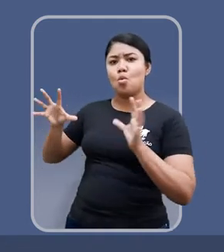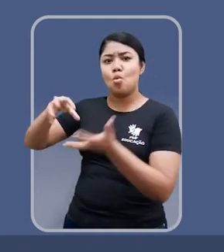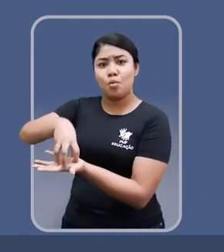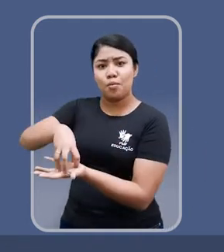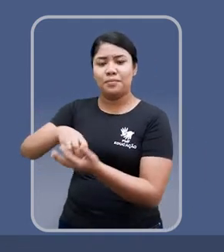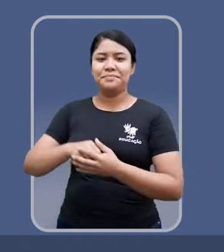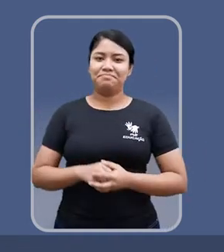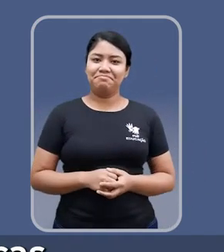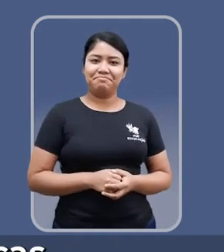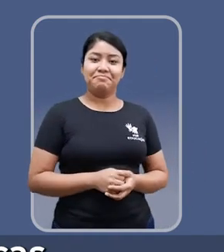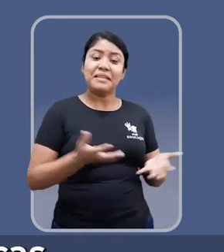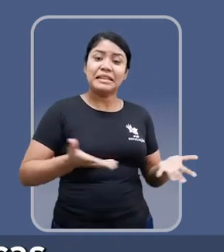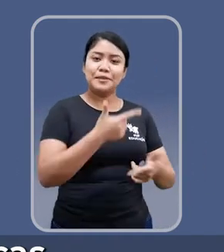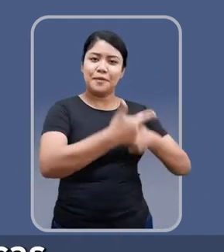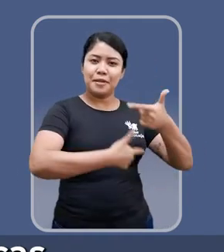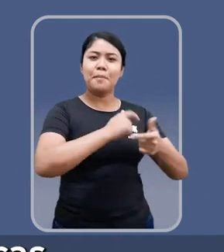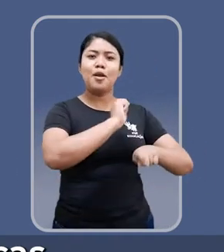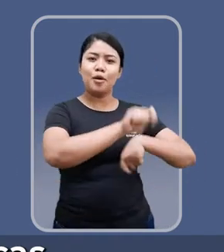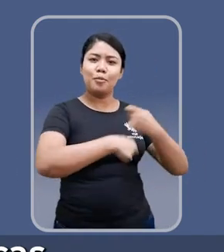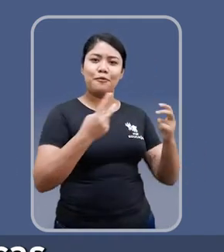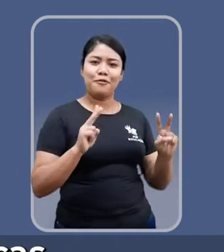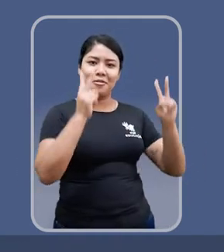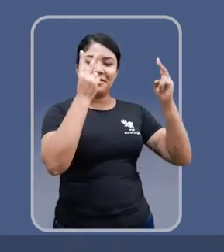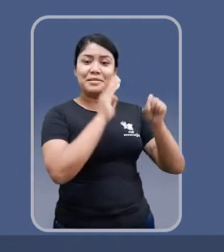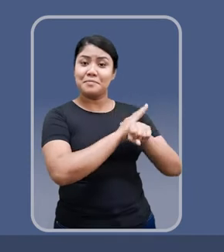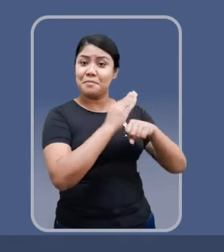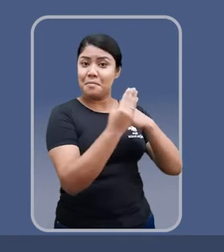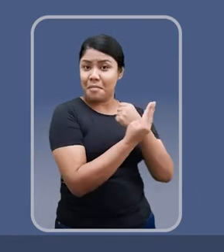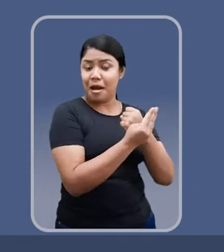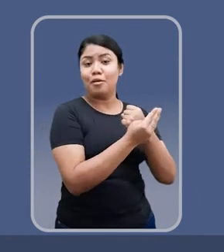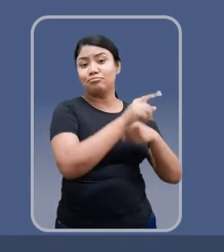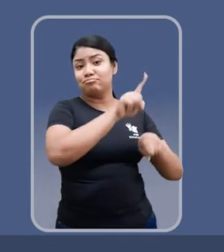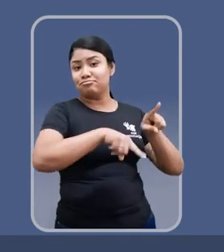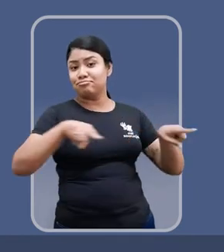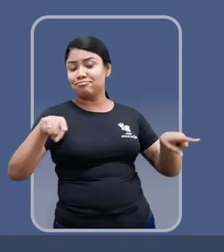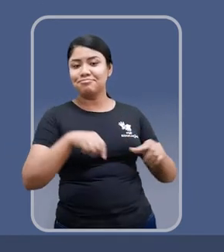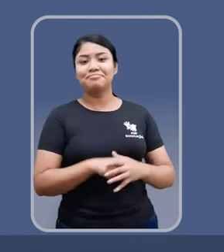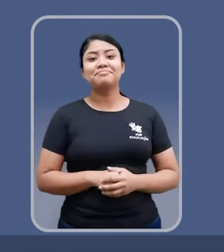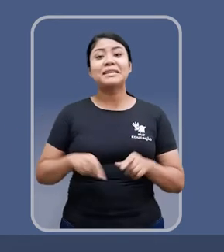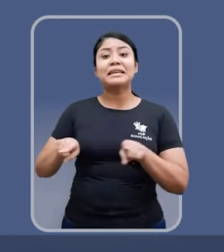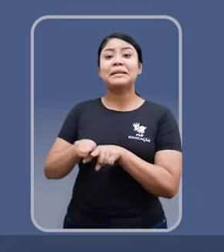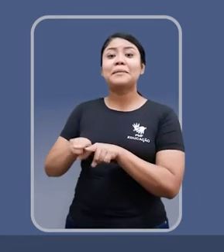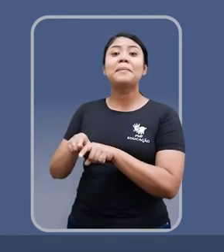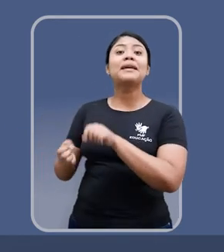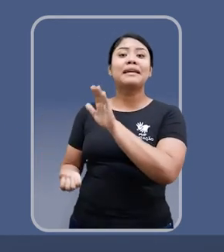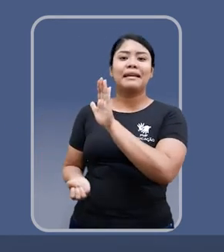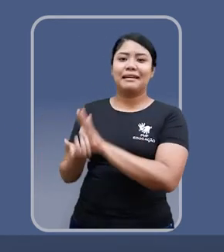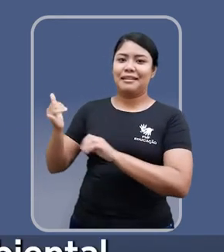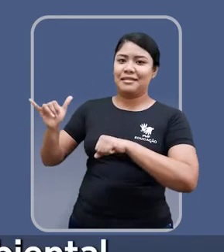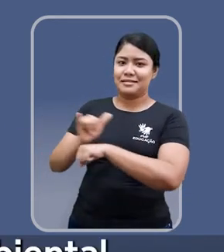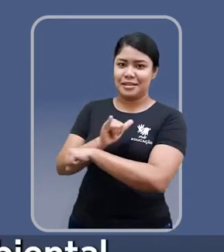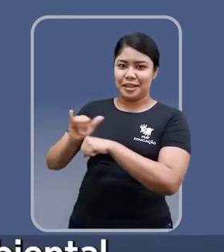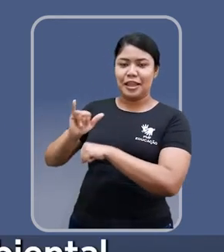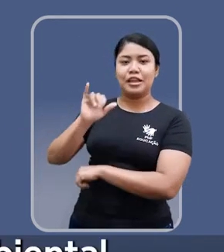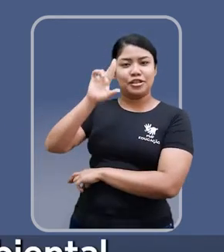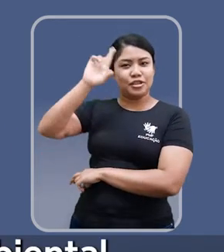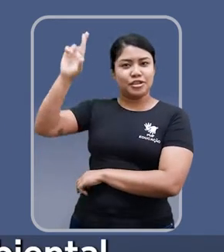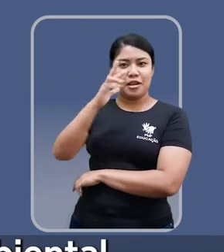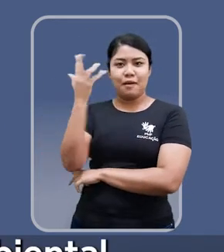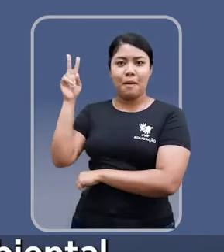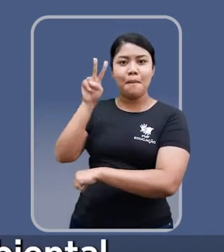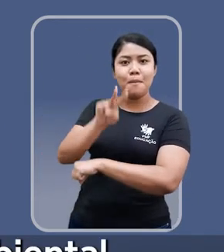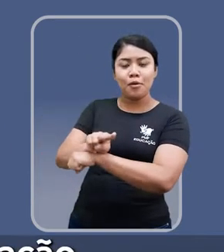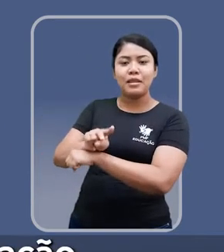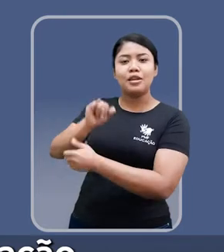compacta, um incentivo a atividades econômicas que valorizem os bairros e a sua diversidade, e a criação de mecanismos de